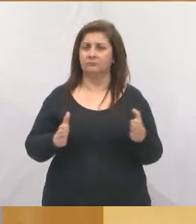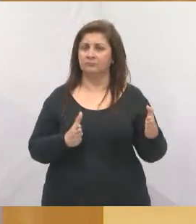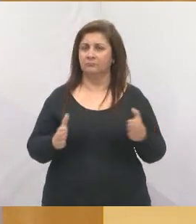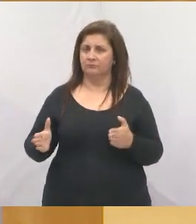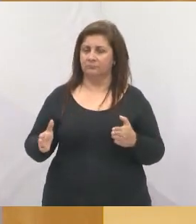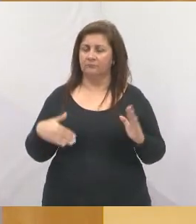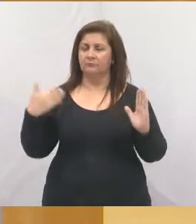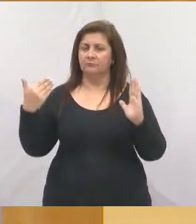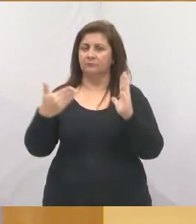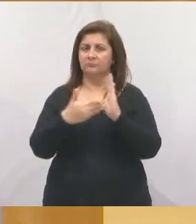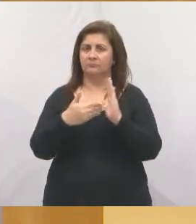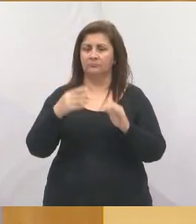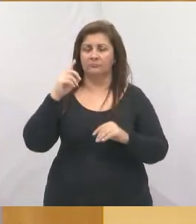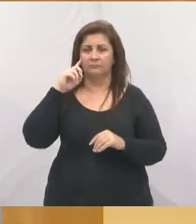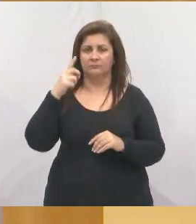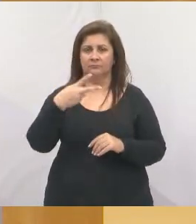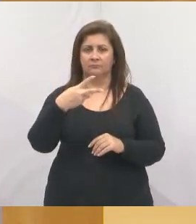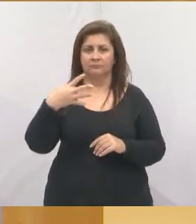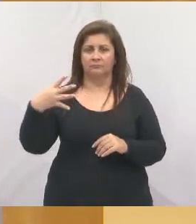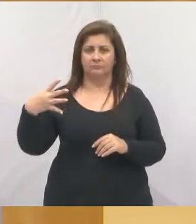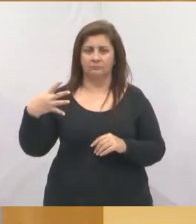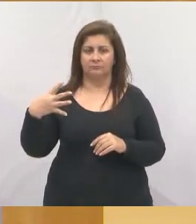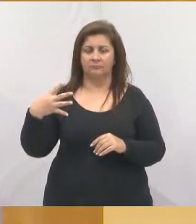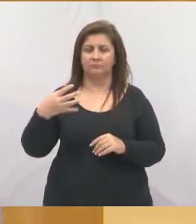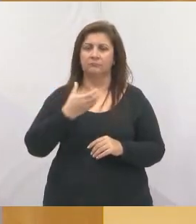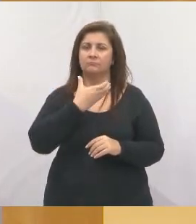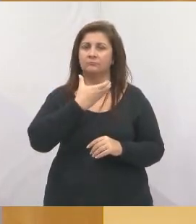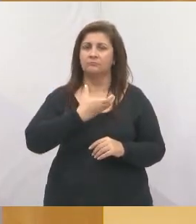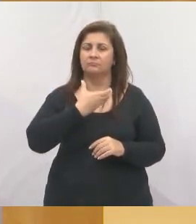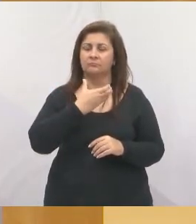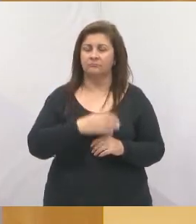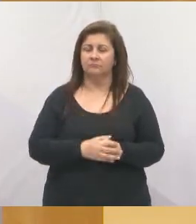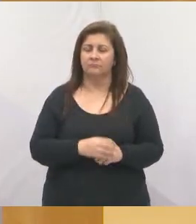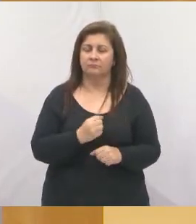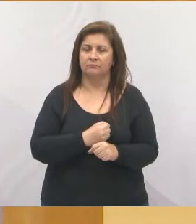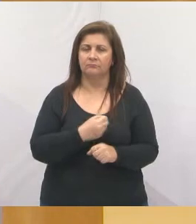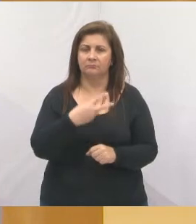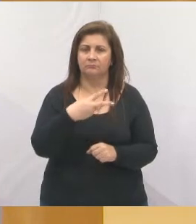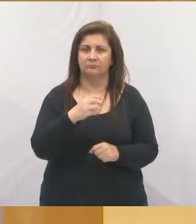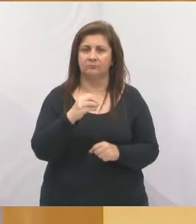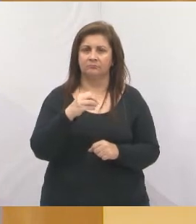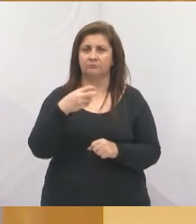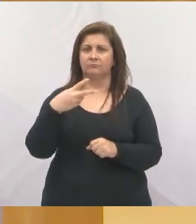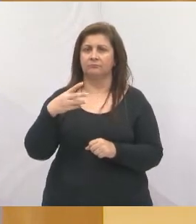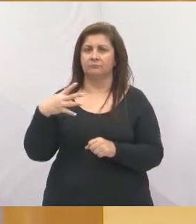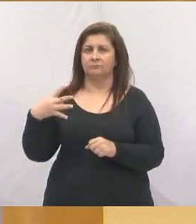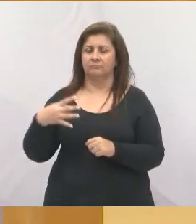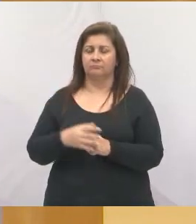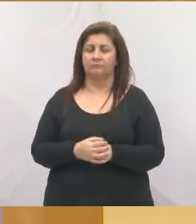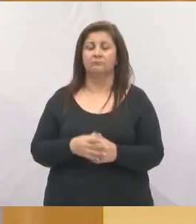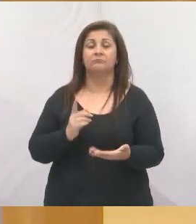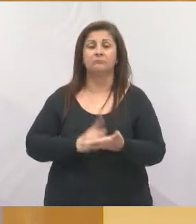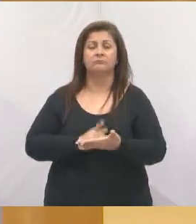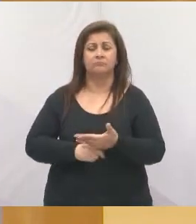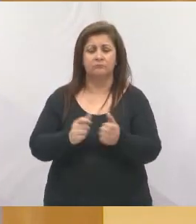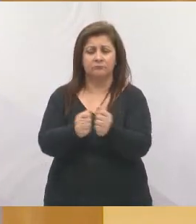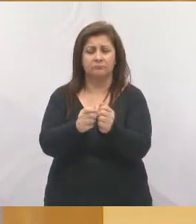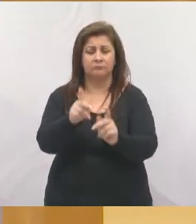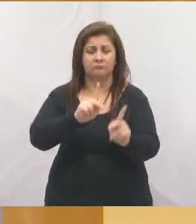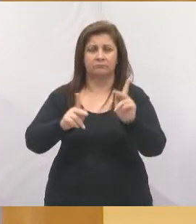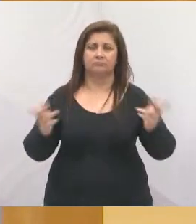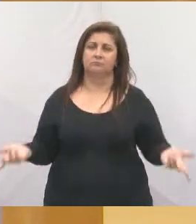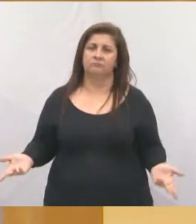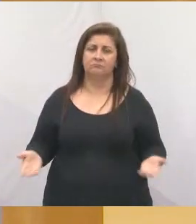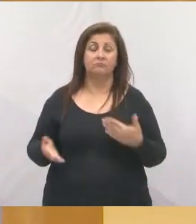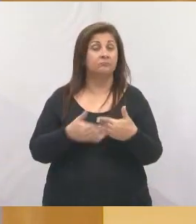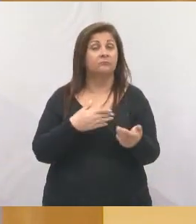até o dia 24 de setembro, né, de dezembro de 2024. Foi esse o nosso compromisso com o povo e com a população, independente